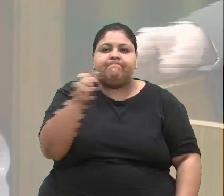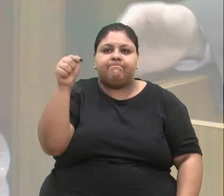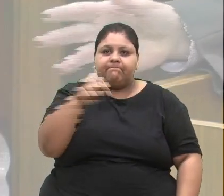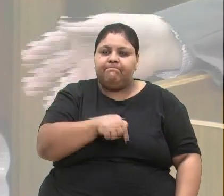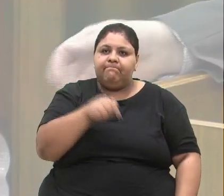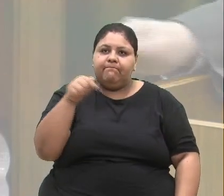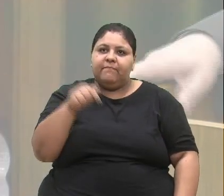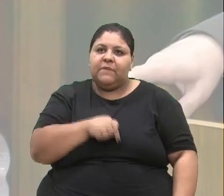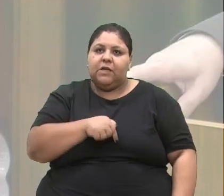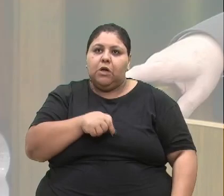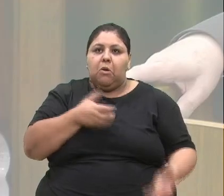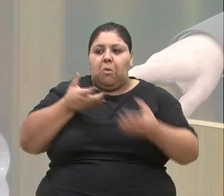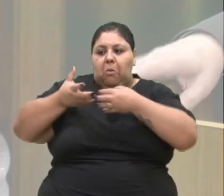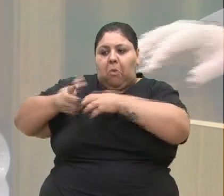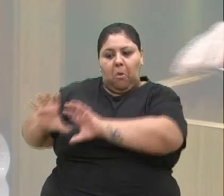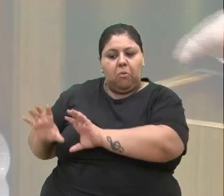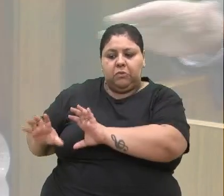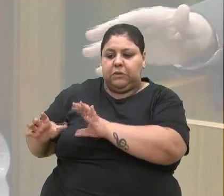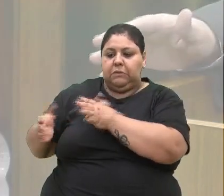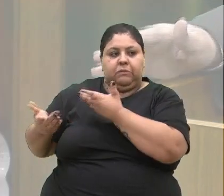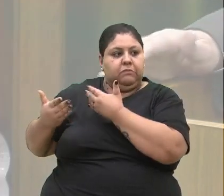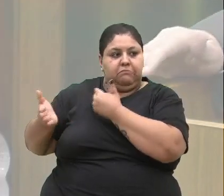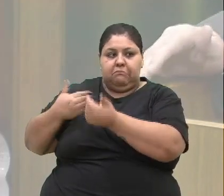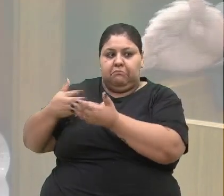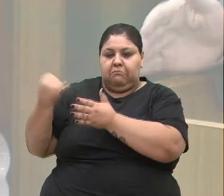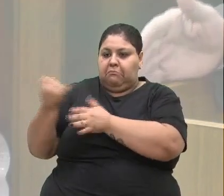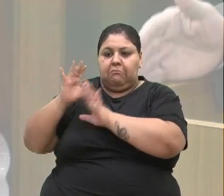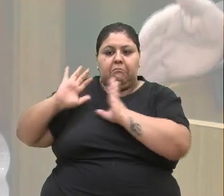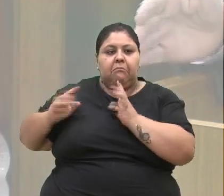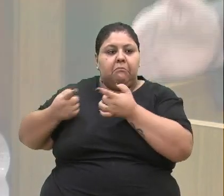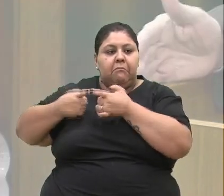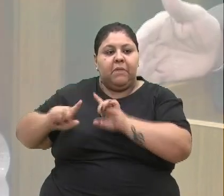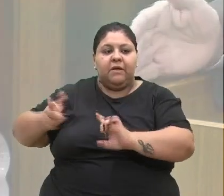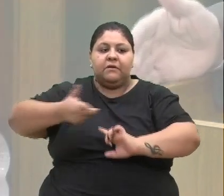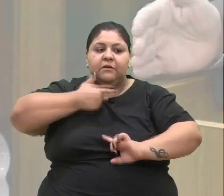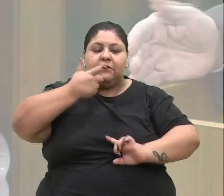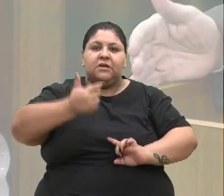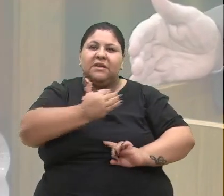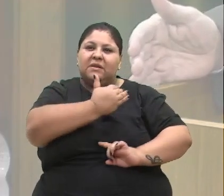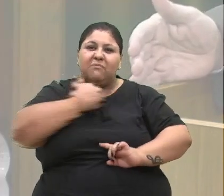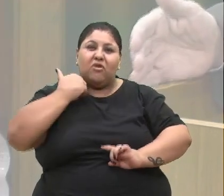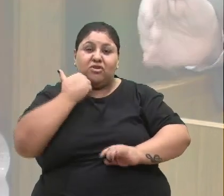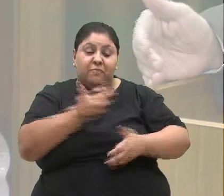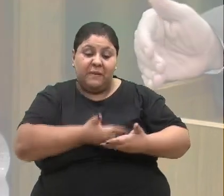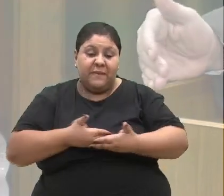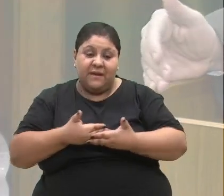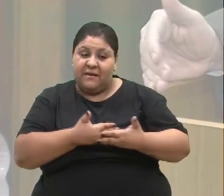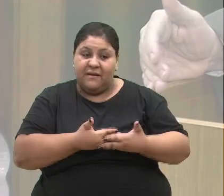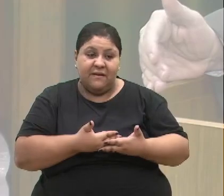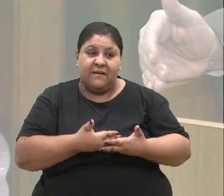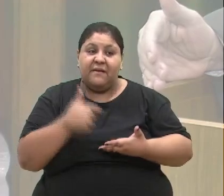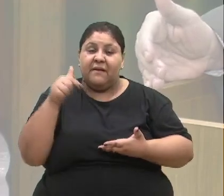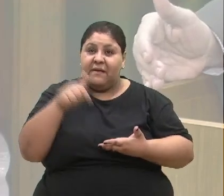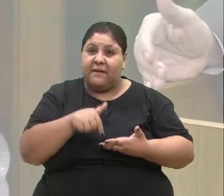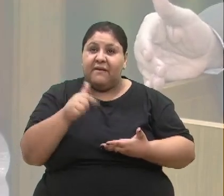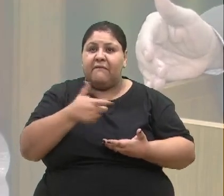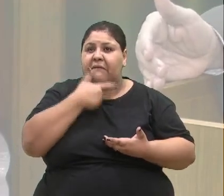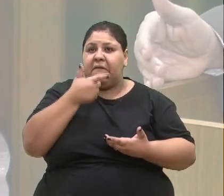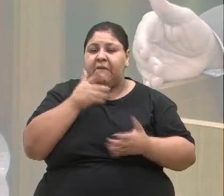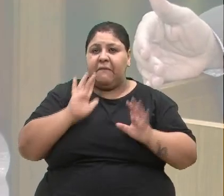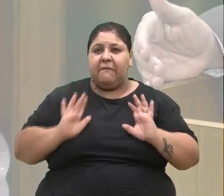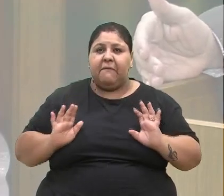da oposição, da situação, não importa. Mas nós estamos falando da morte de um bebê, e aqui não coloco nenhum